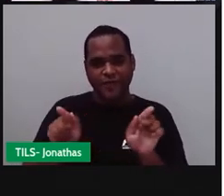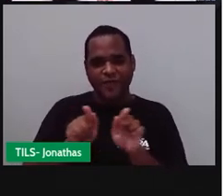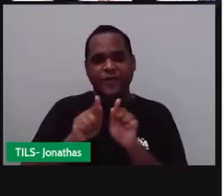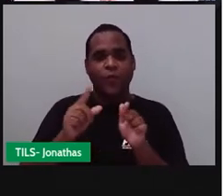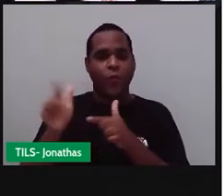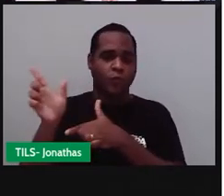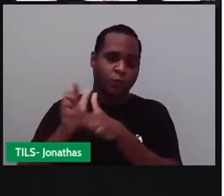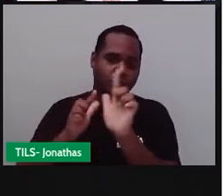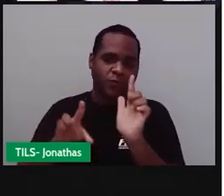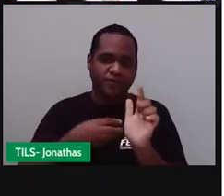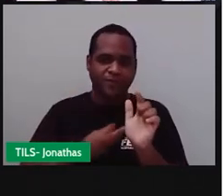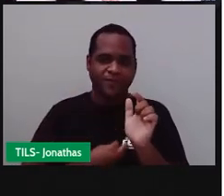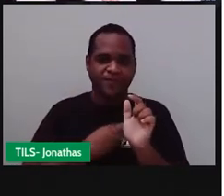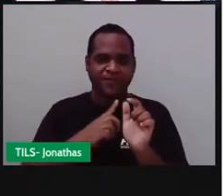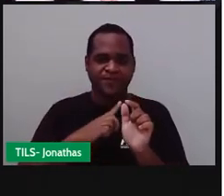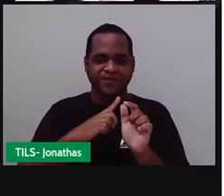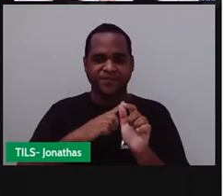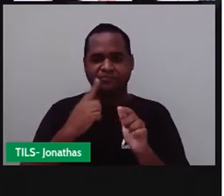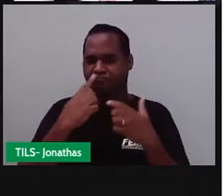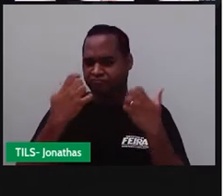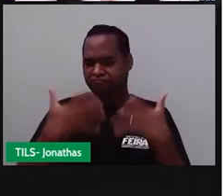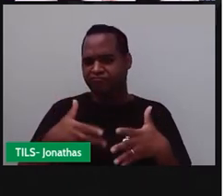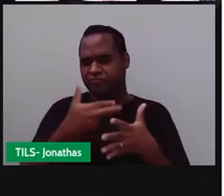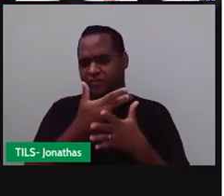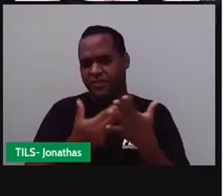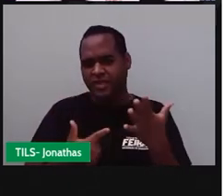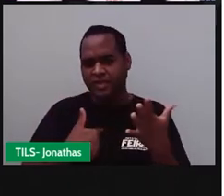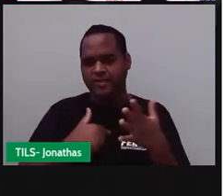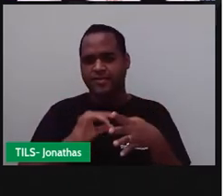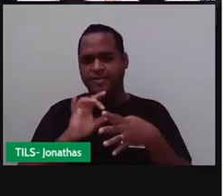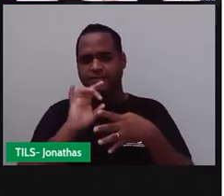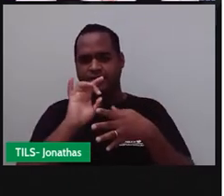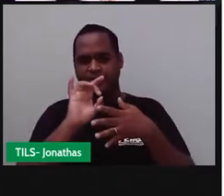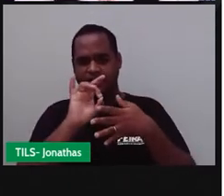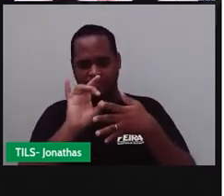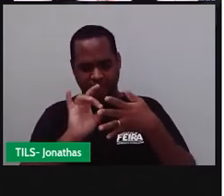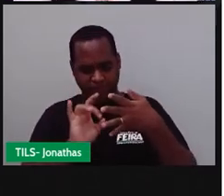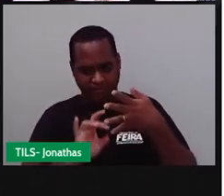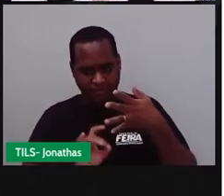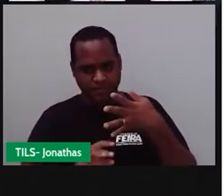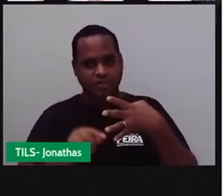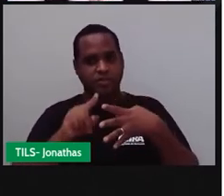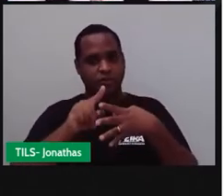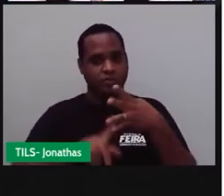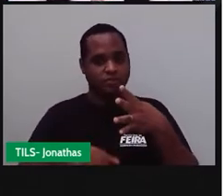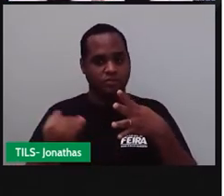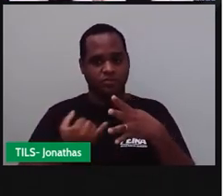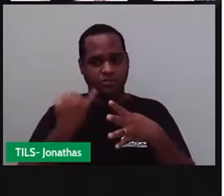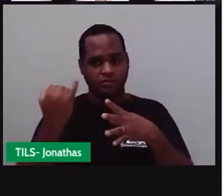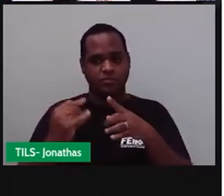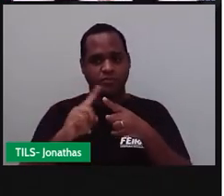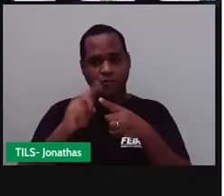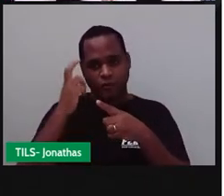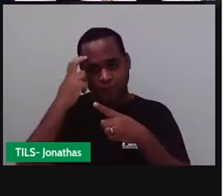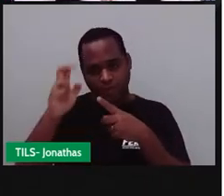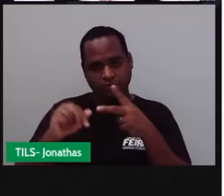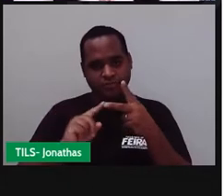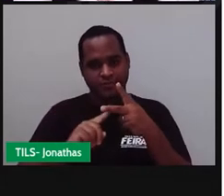Existem vários tipos de diversidade. Podemos classificar o estilo de diversidade como cultural,